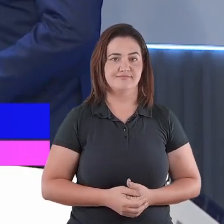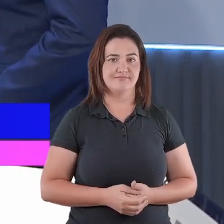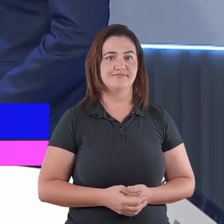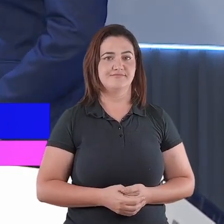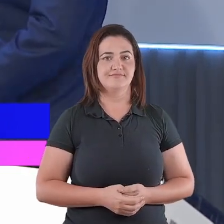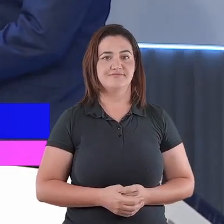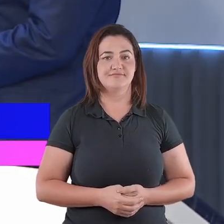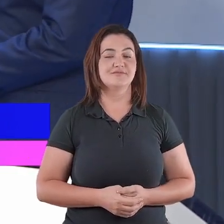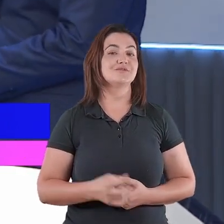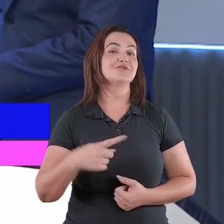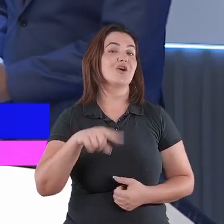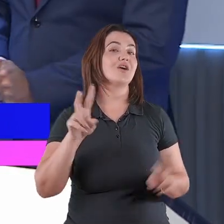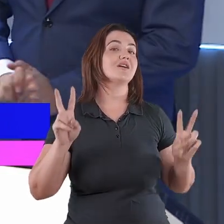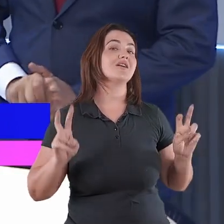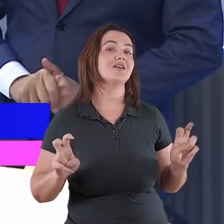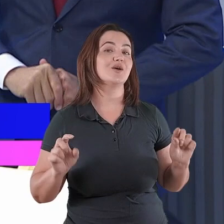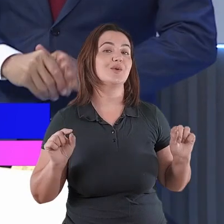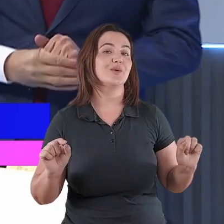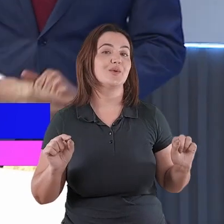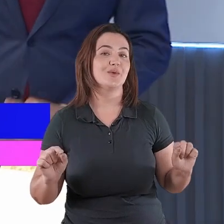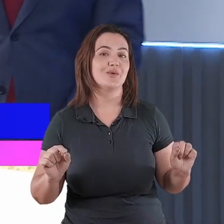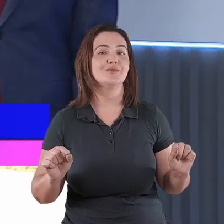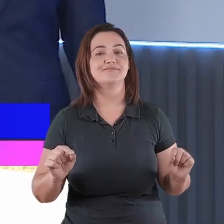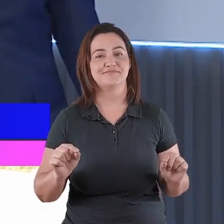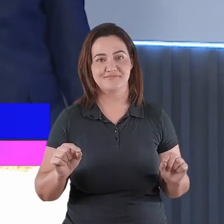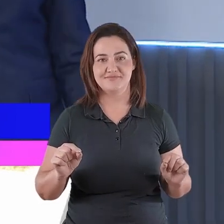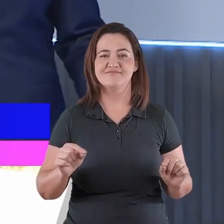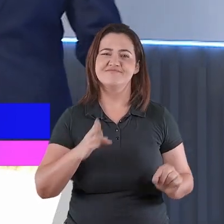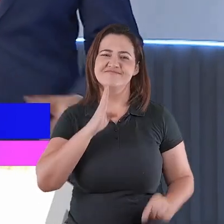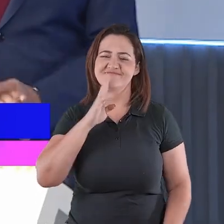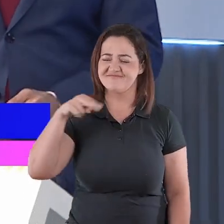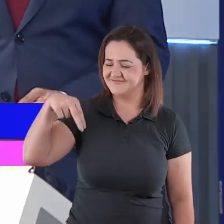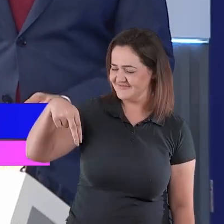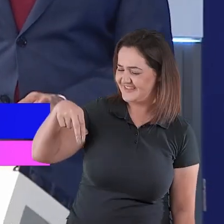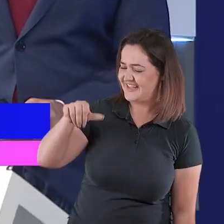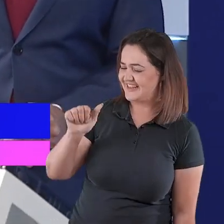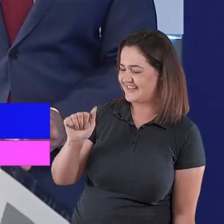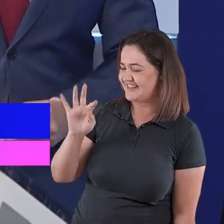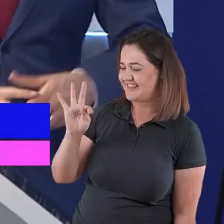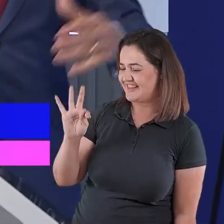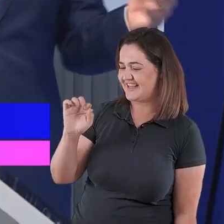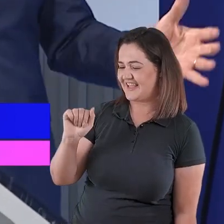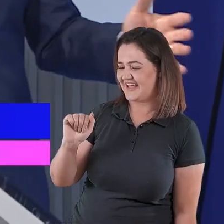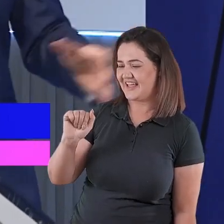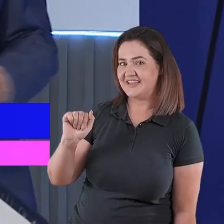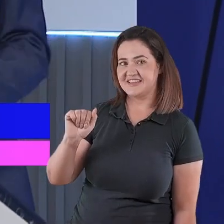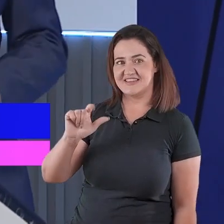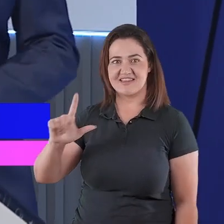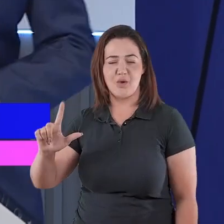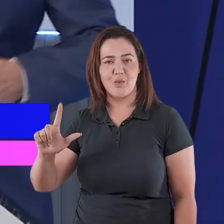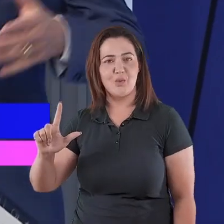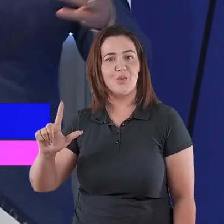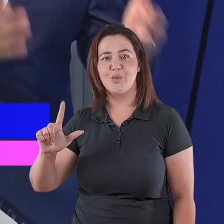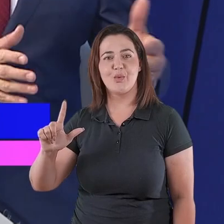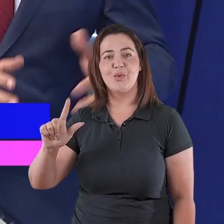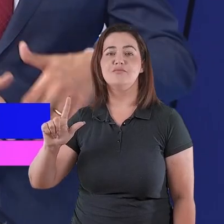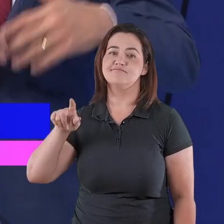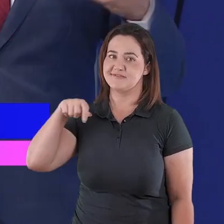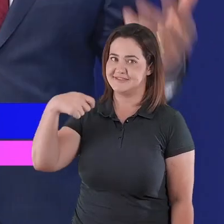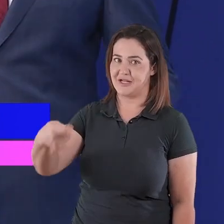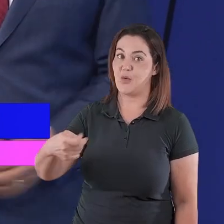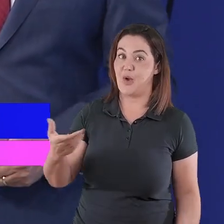Vamos falar sobre Natal. Essa é uma data festiva que alguns